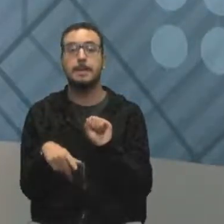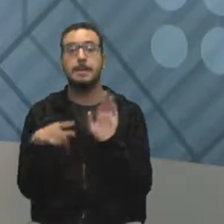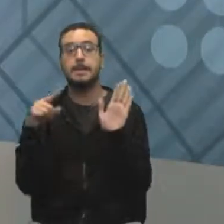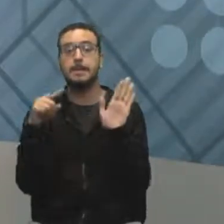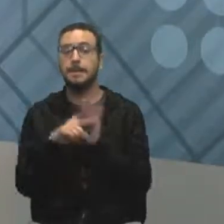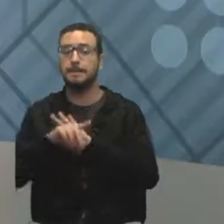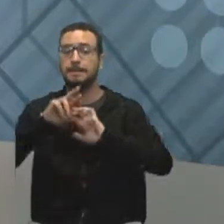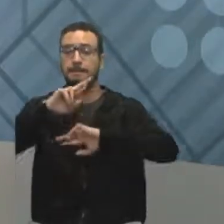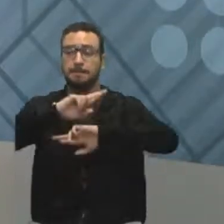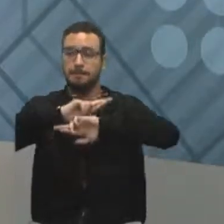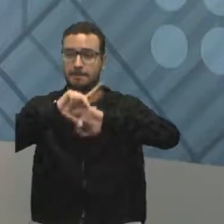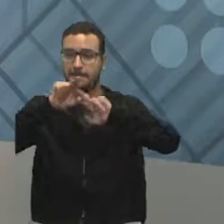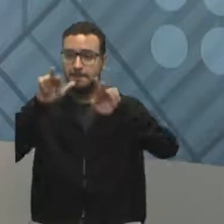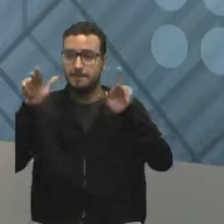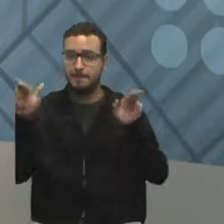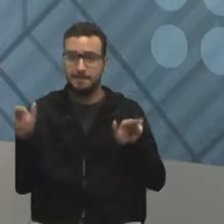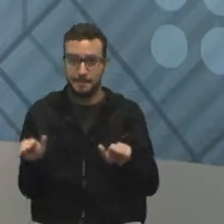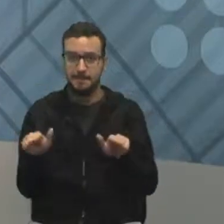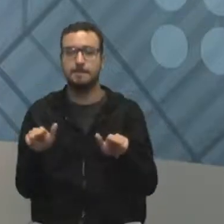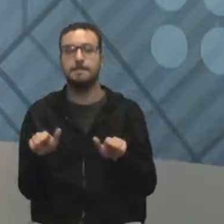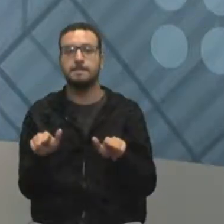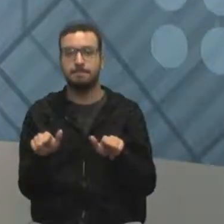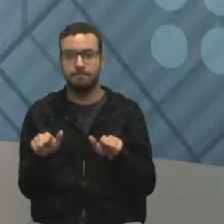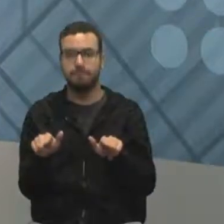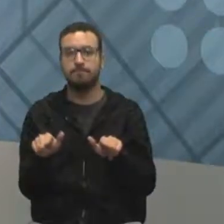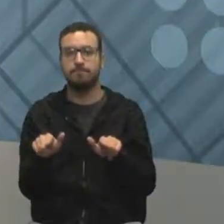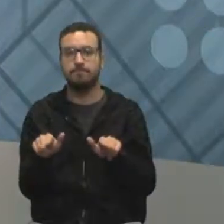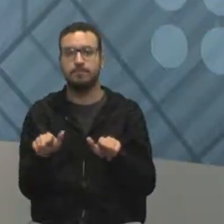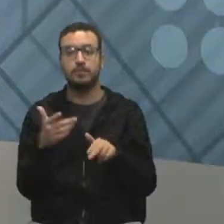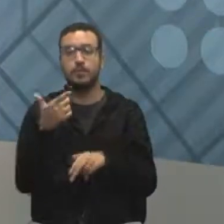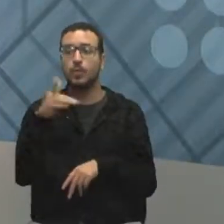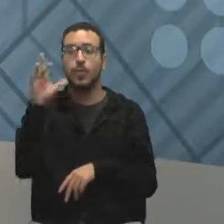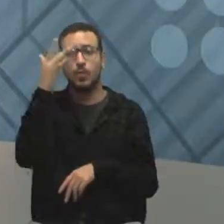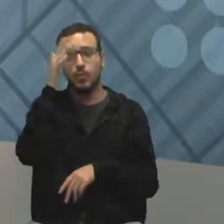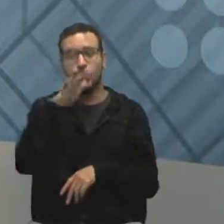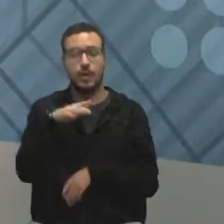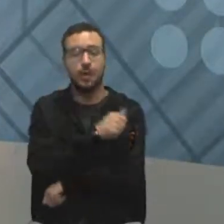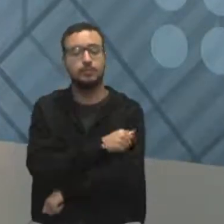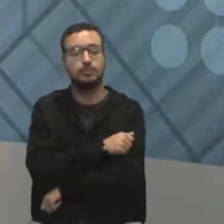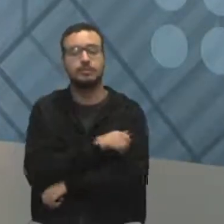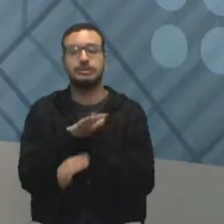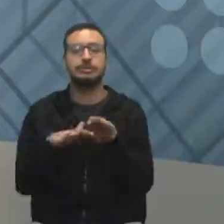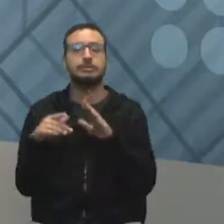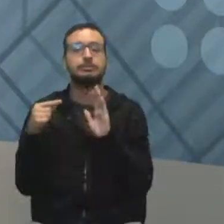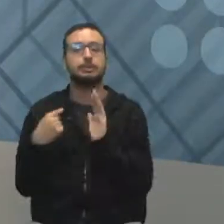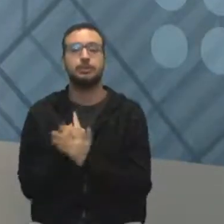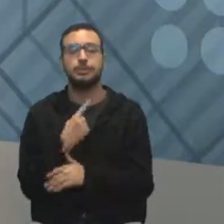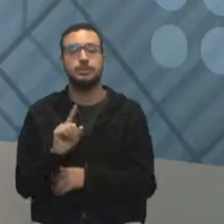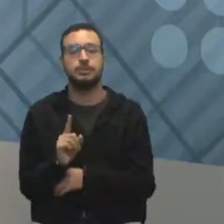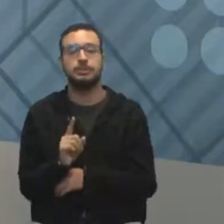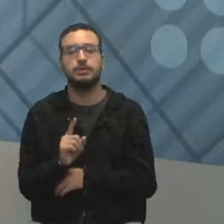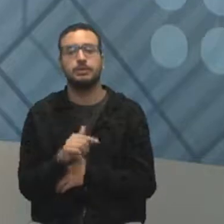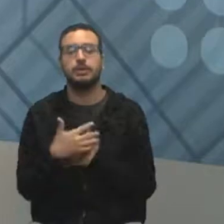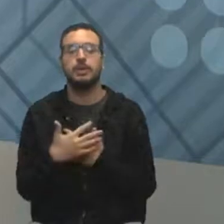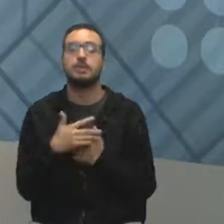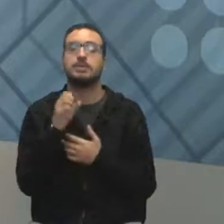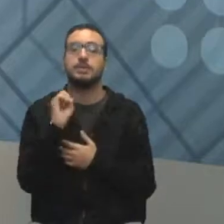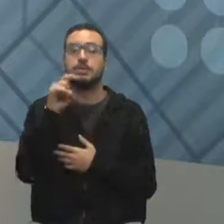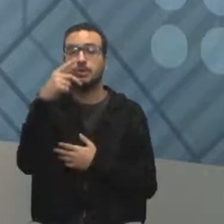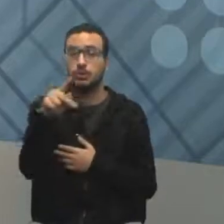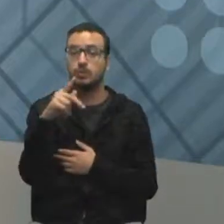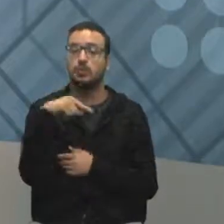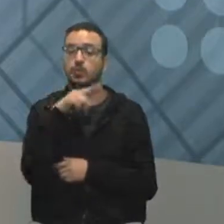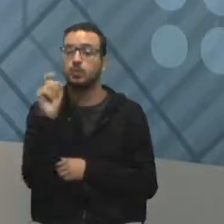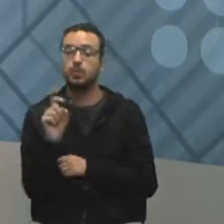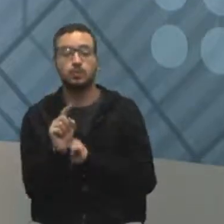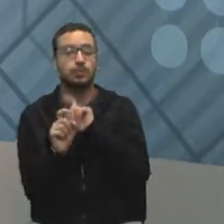gente, de vários outros alunos, que, às vezes, não conseguem perguntar. Então, você vai responder aí, você trazendo essa dúvida, vai